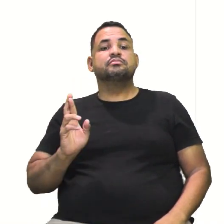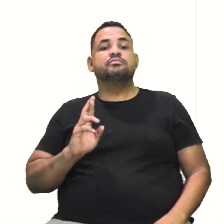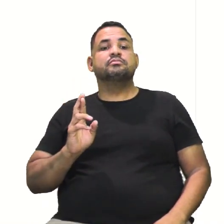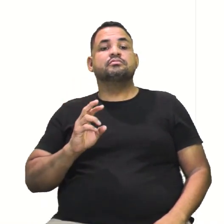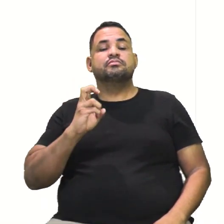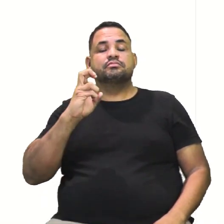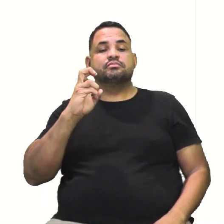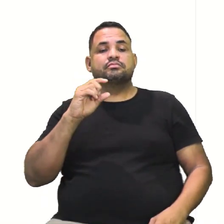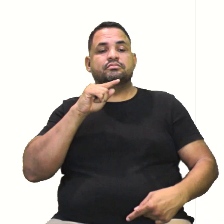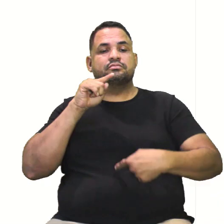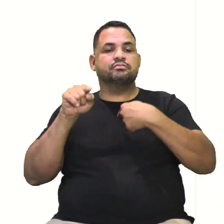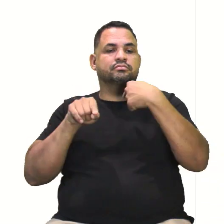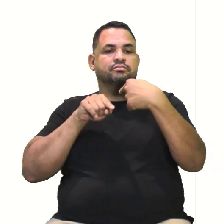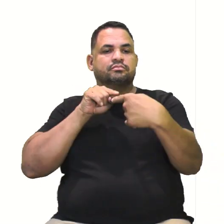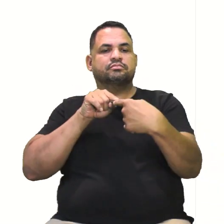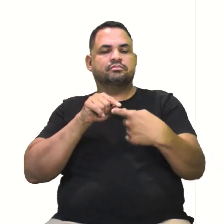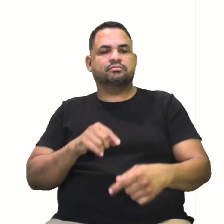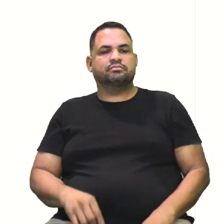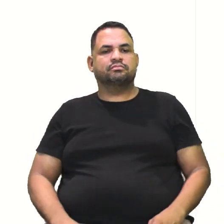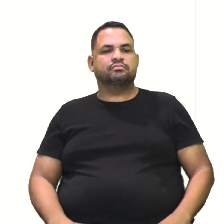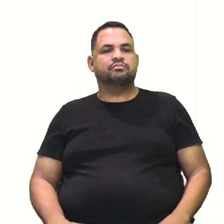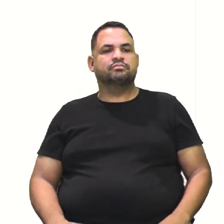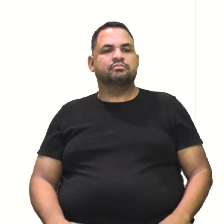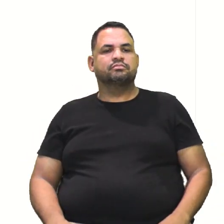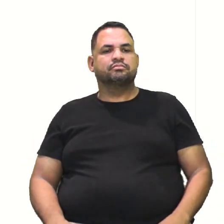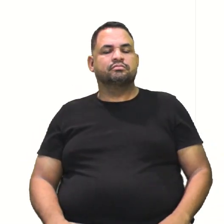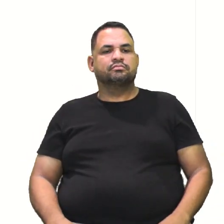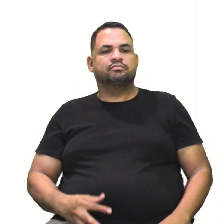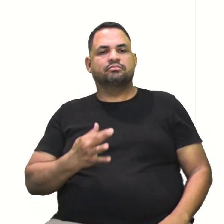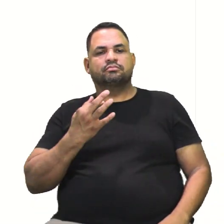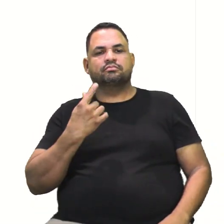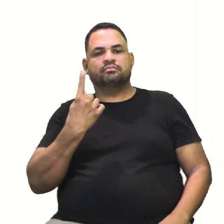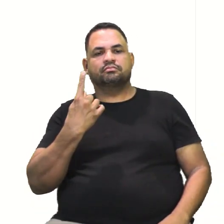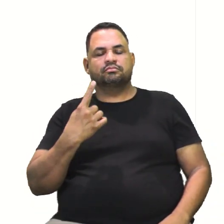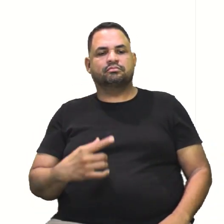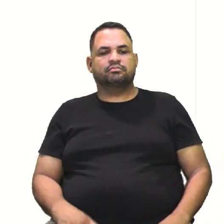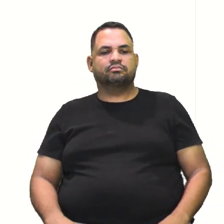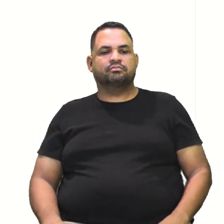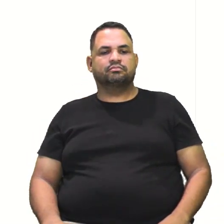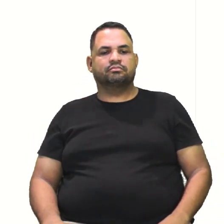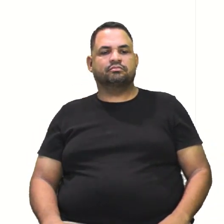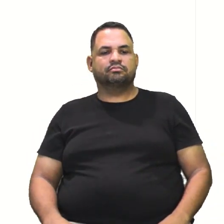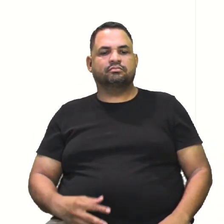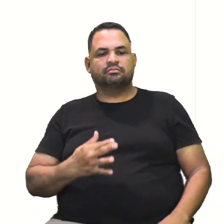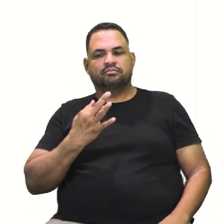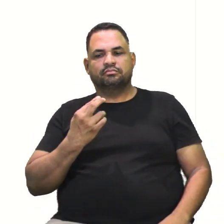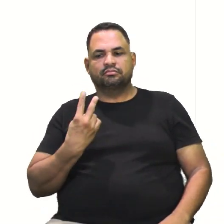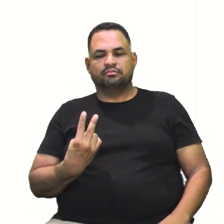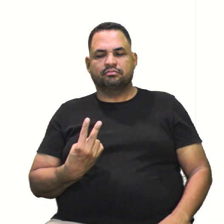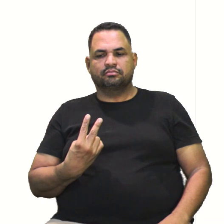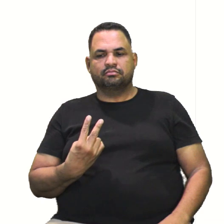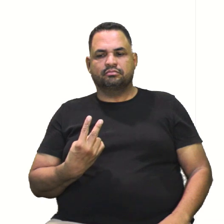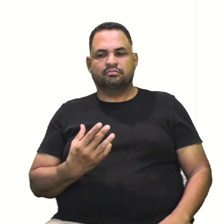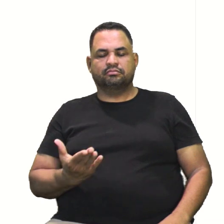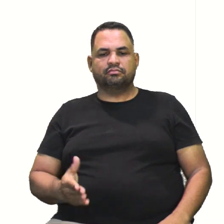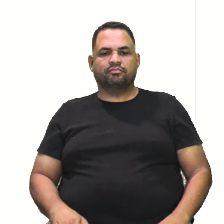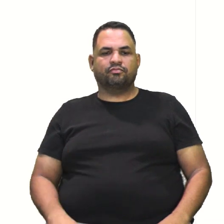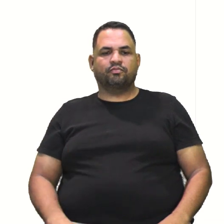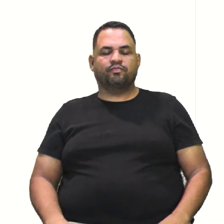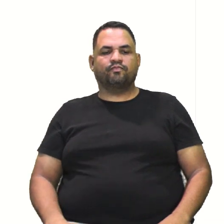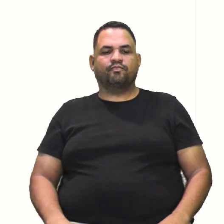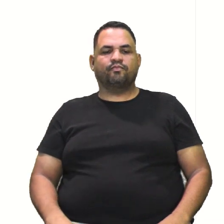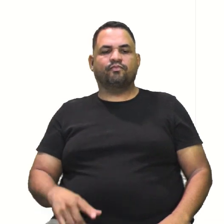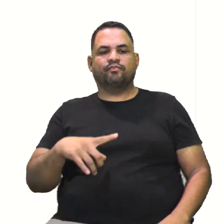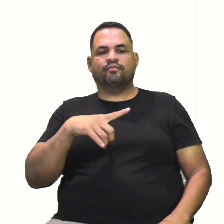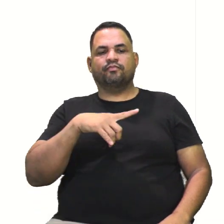O 5 é o foco, não é? É o foco. Olha lá que legal. O 5 é o foco, F1 e F2. E quem me dá o valor